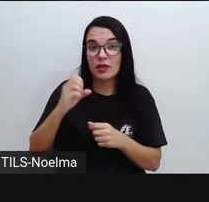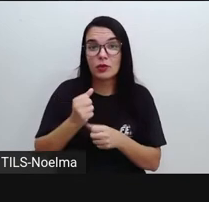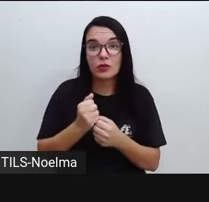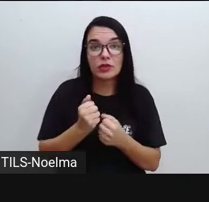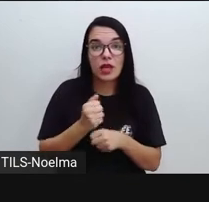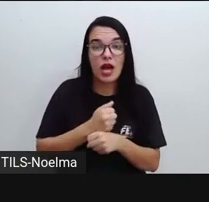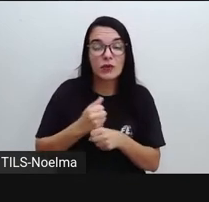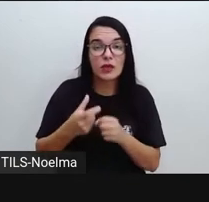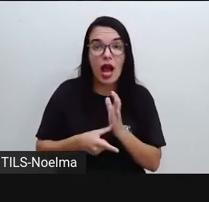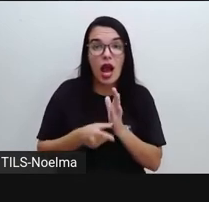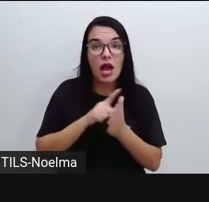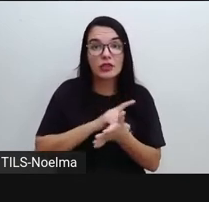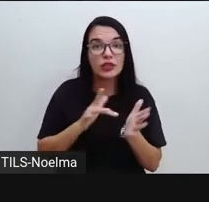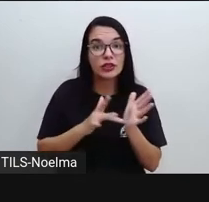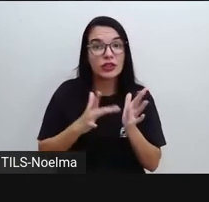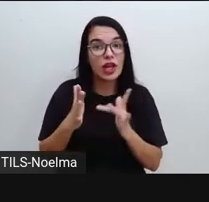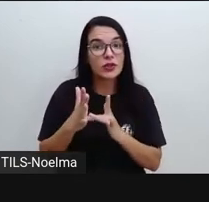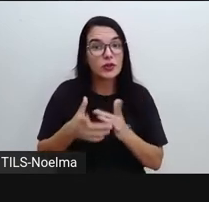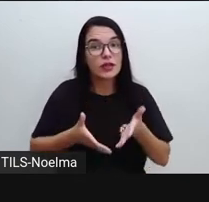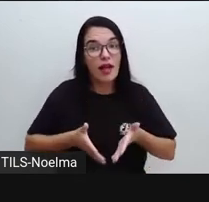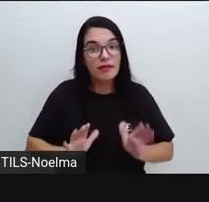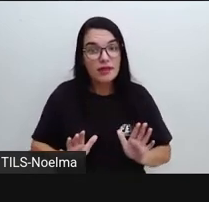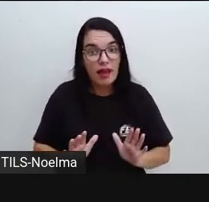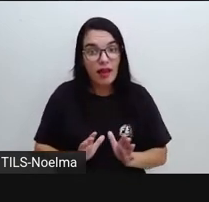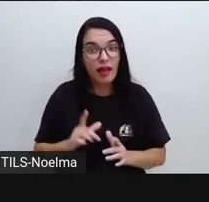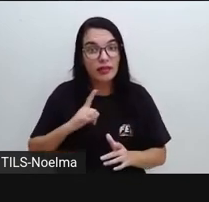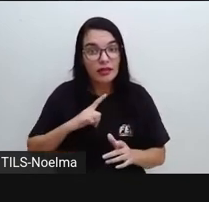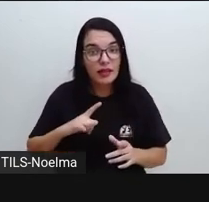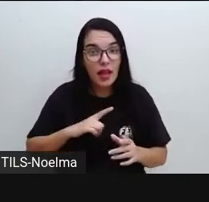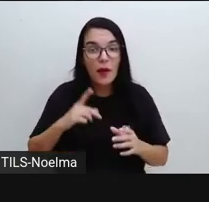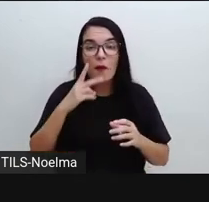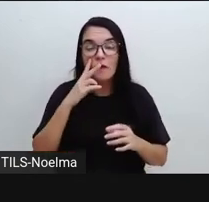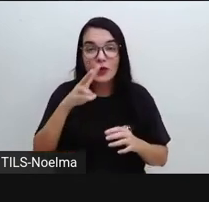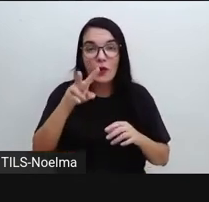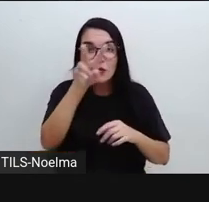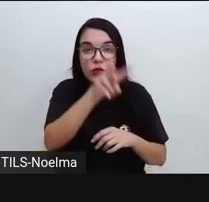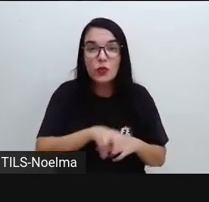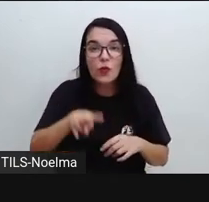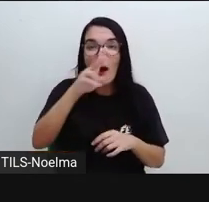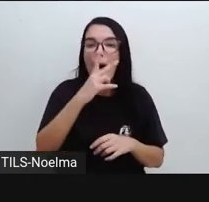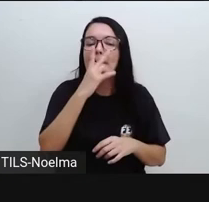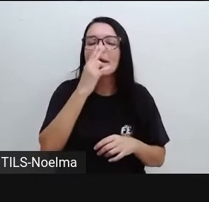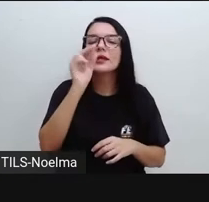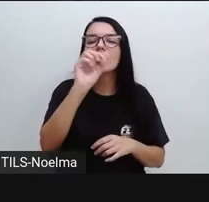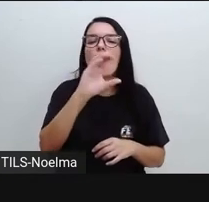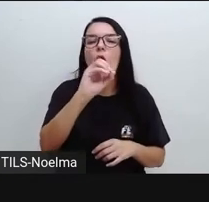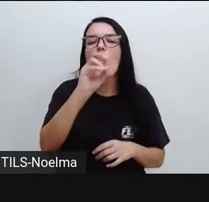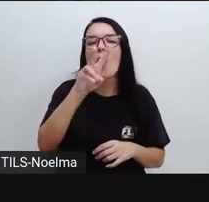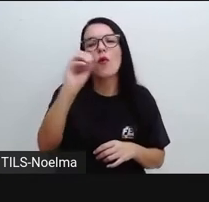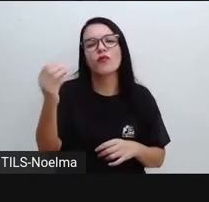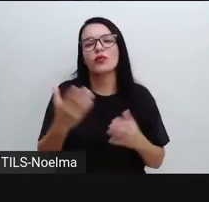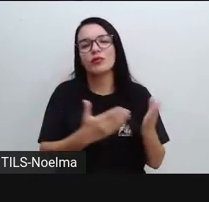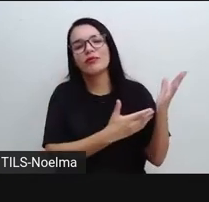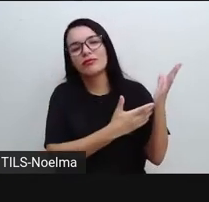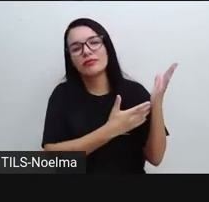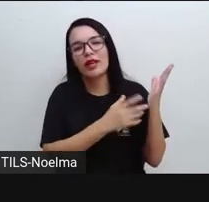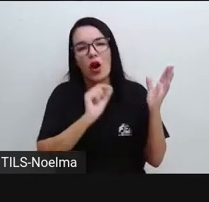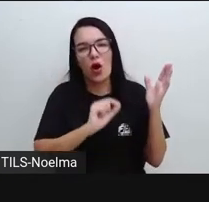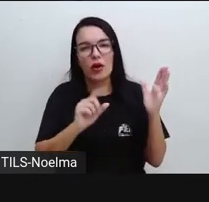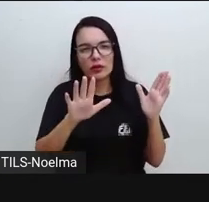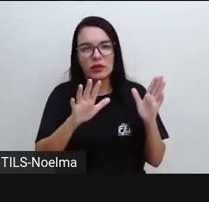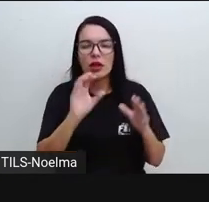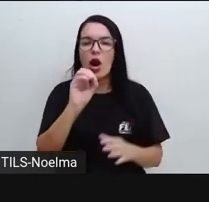sobre o ovo e que o poema foi feito no formato de um ovo. E aqui a gente tem este poema, olha só.